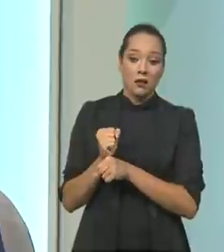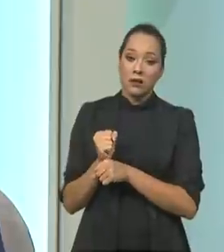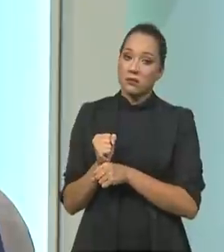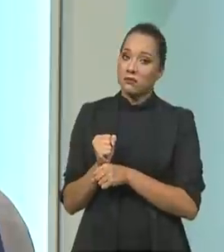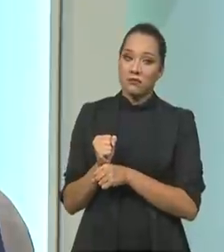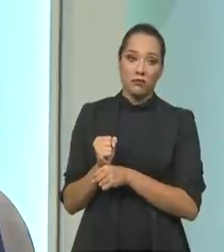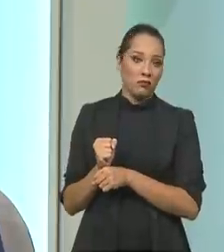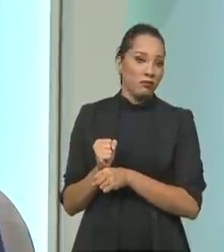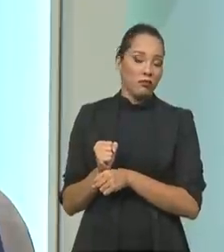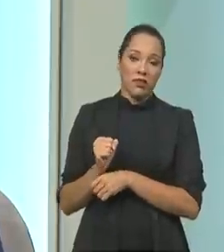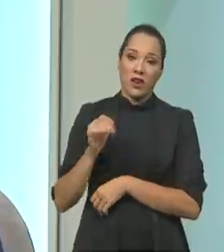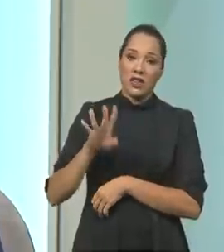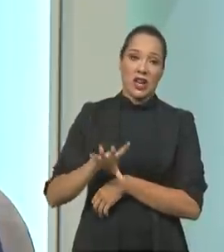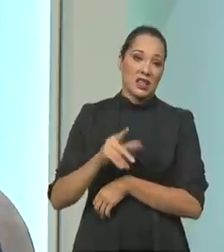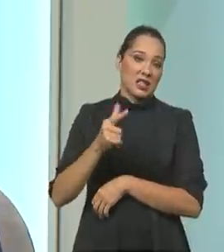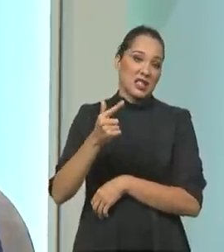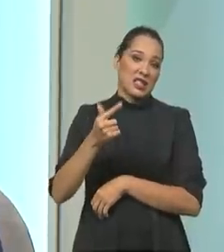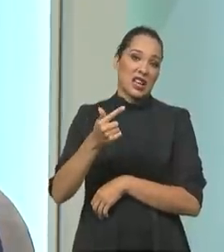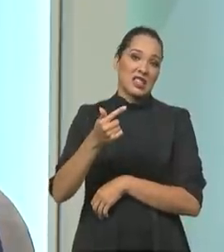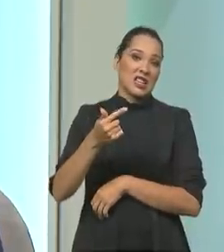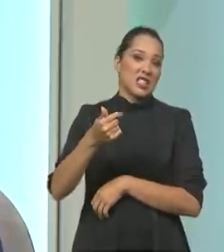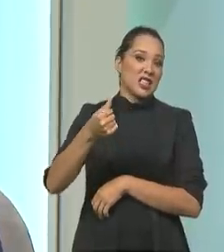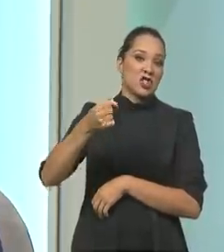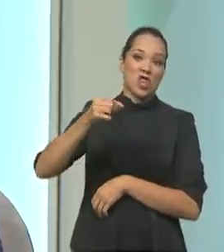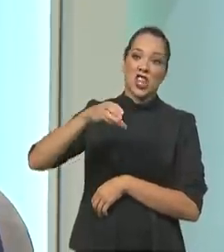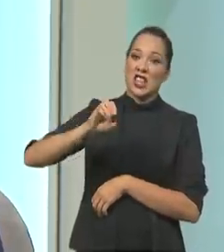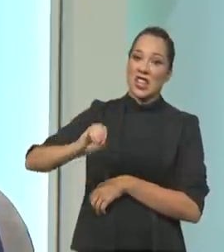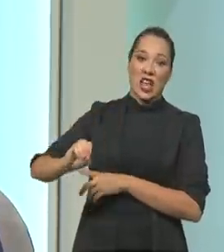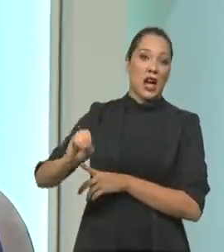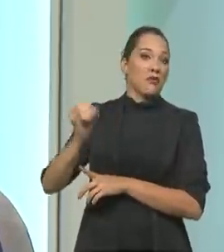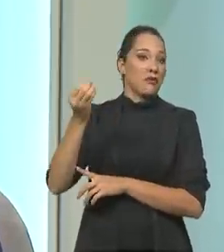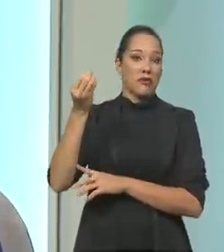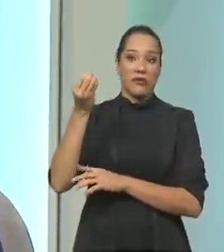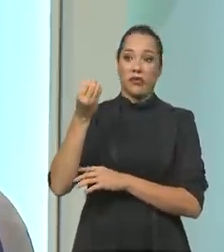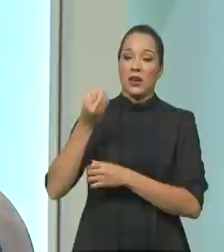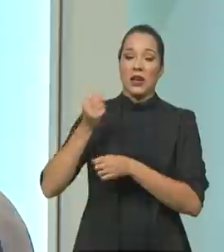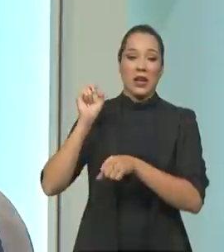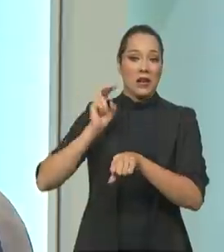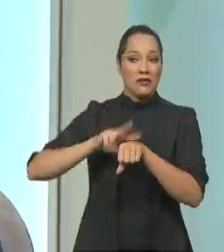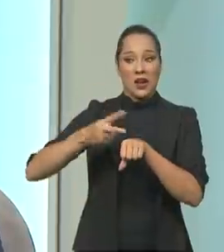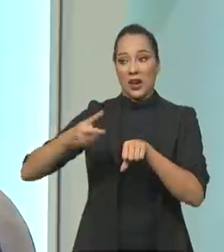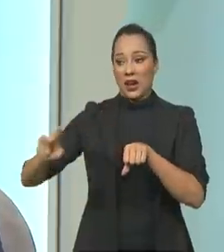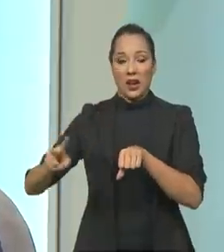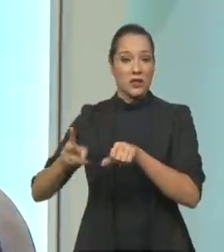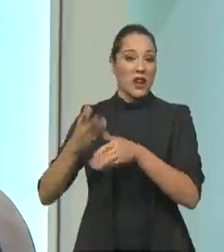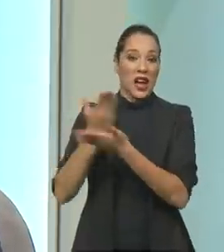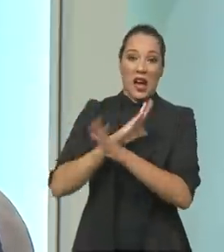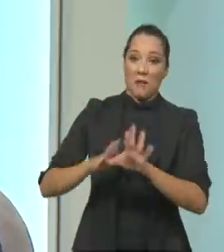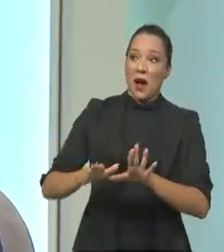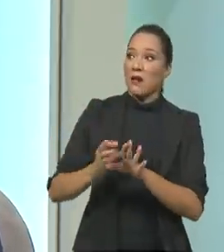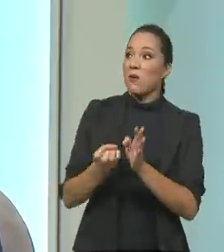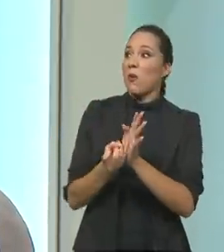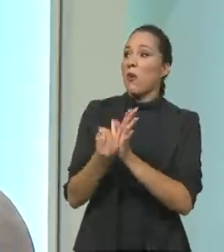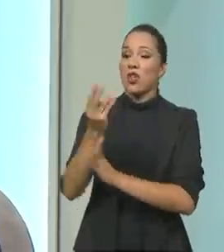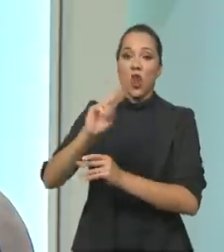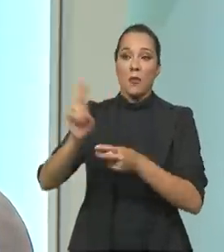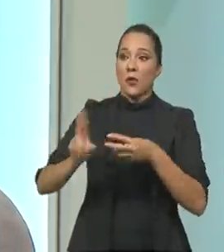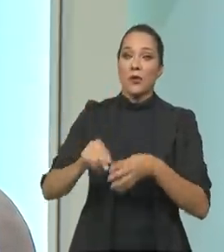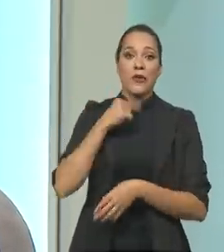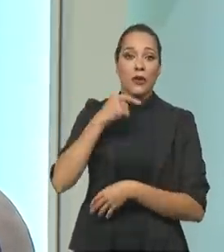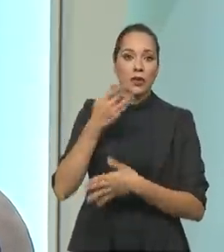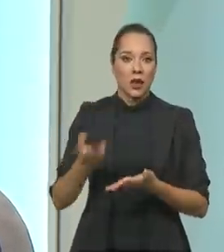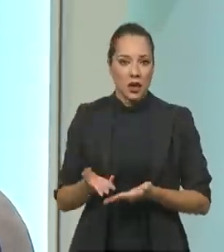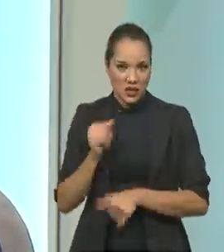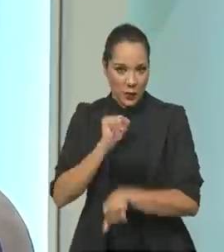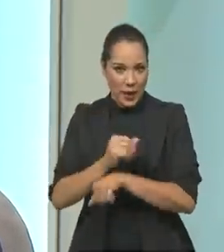78ª ceipa, vai acabar o alfagreto grego, o alfabeto japonês, o alfabeto chinês, a peste toda. E não vai dar a variante, e a gente vai parar de